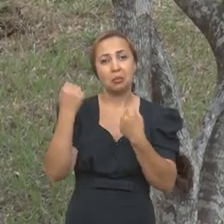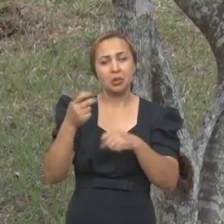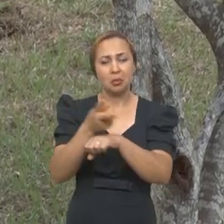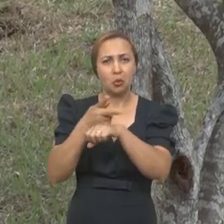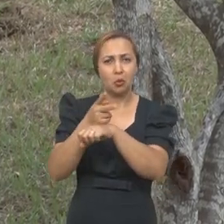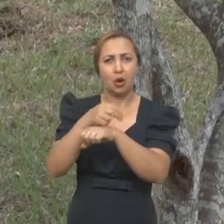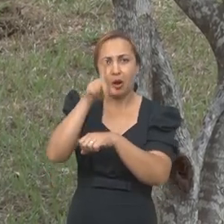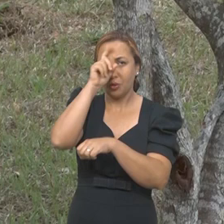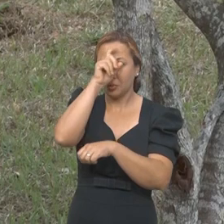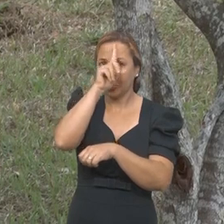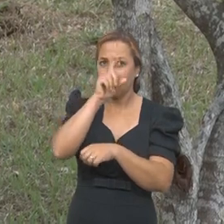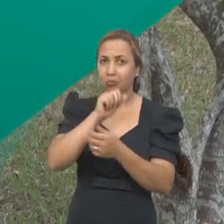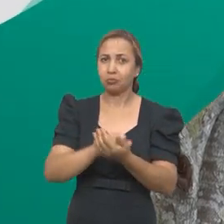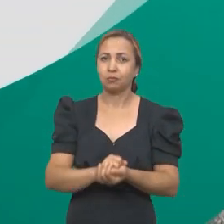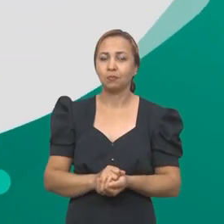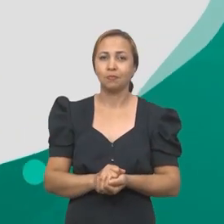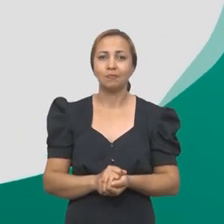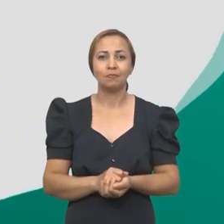procurar um hospital.